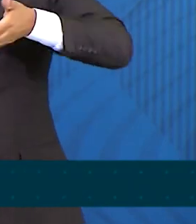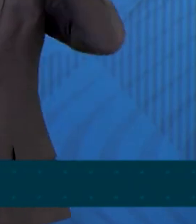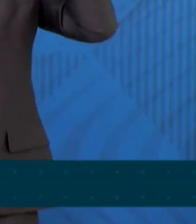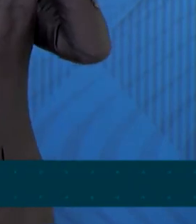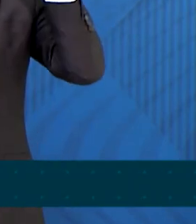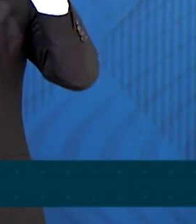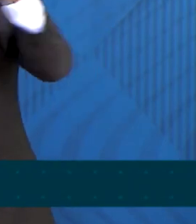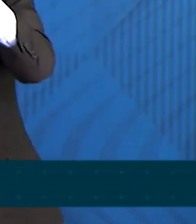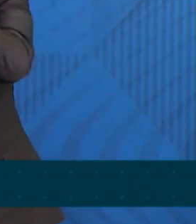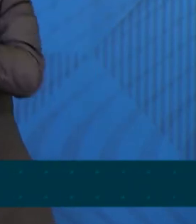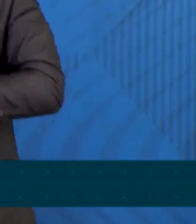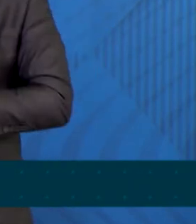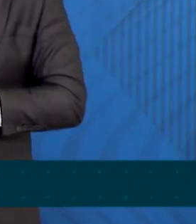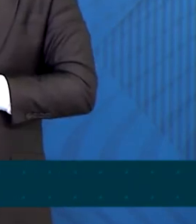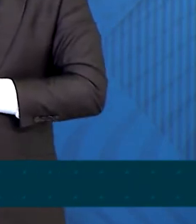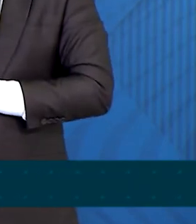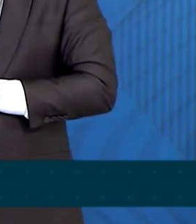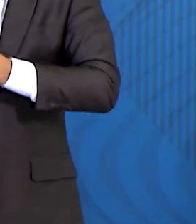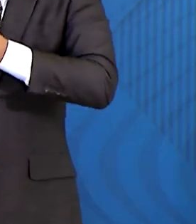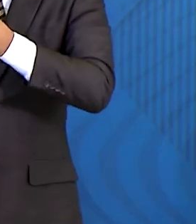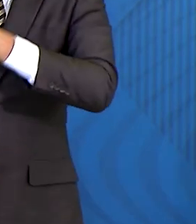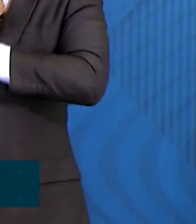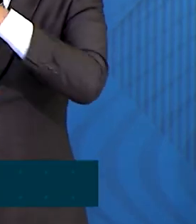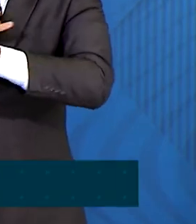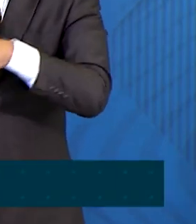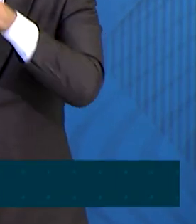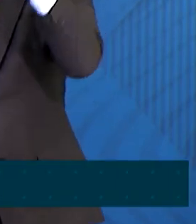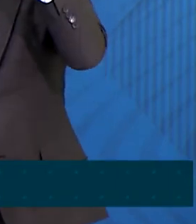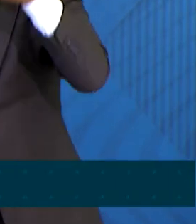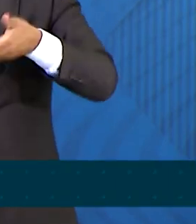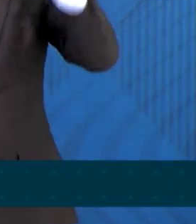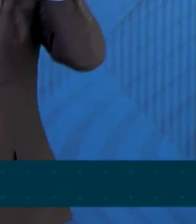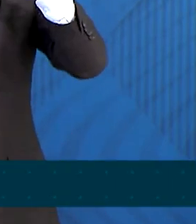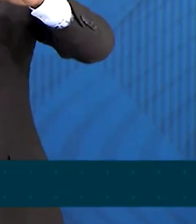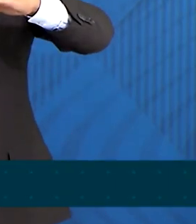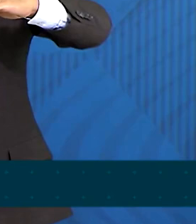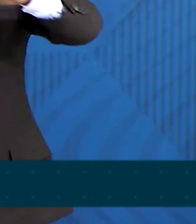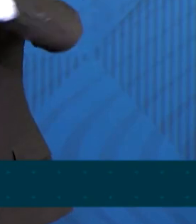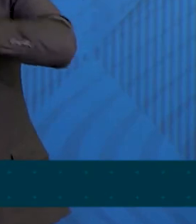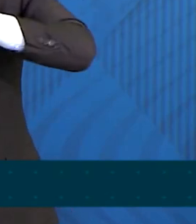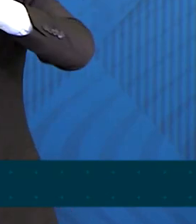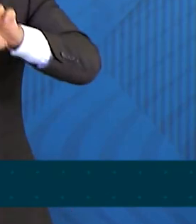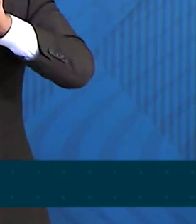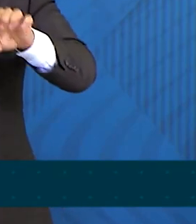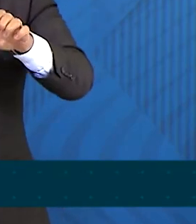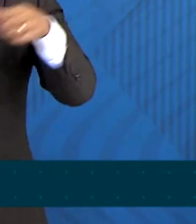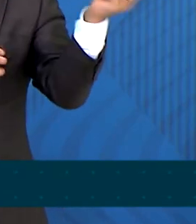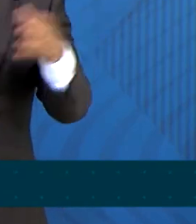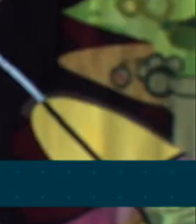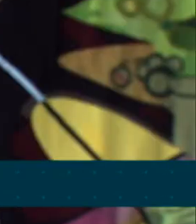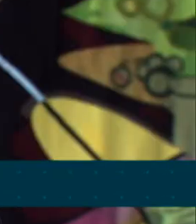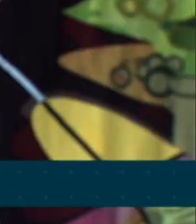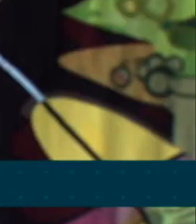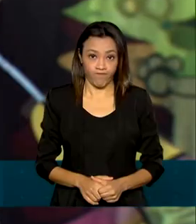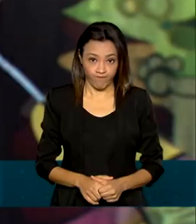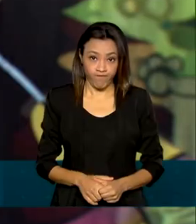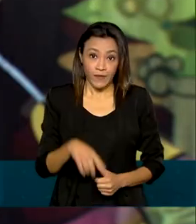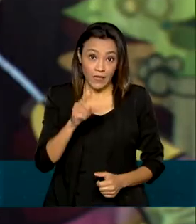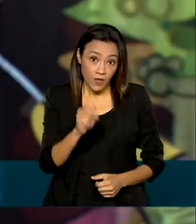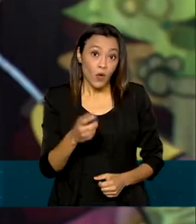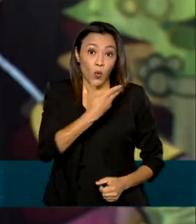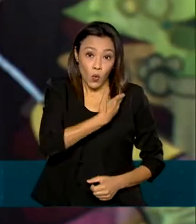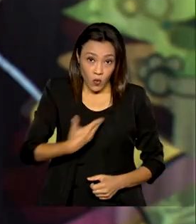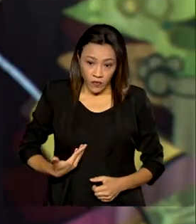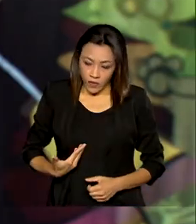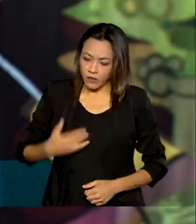para o conhecimento que está na internet. É abrir janelas para empreender e para gerar empregos para o nosso país. Se por um lado o